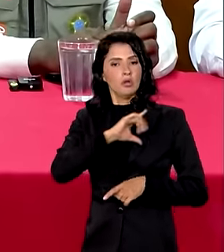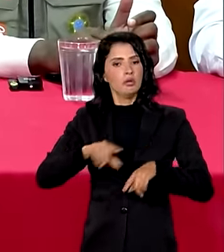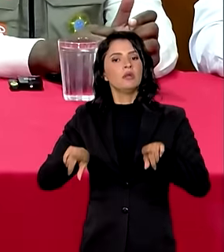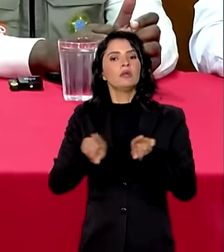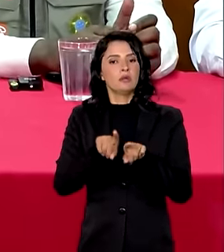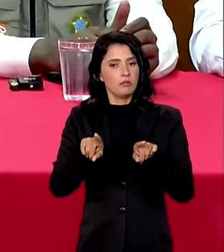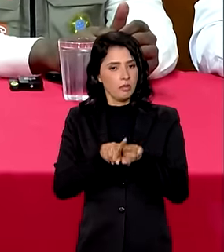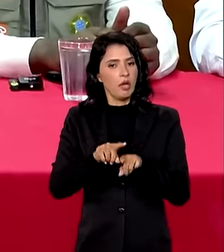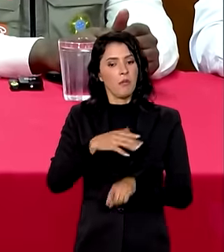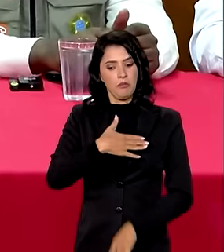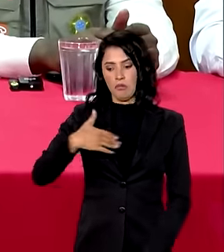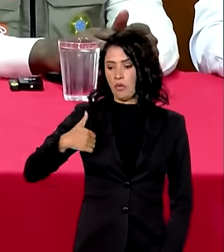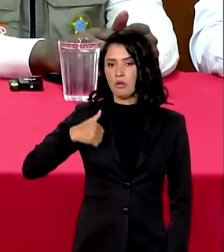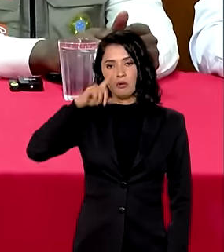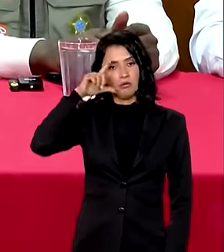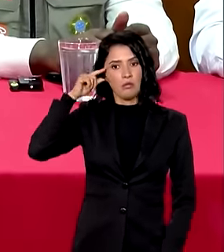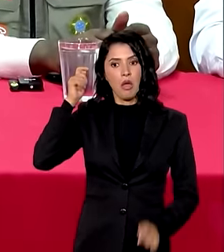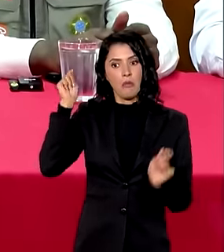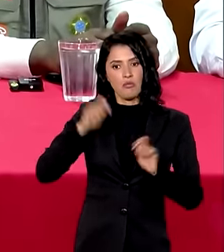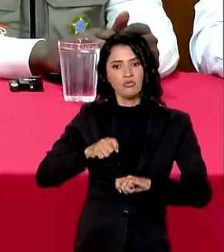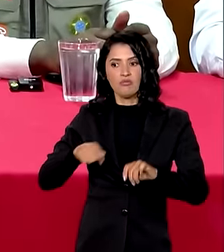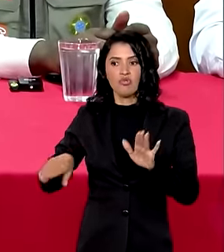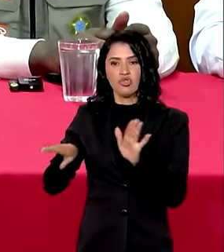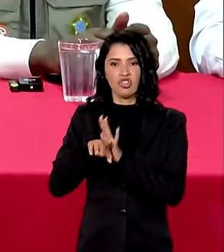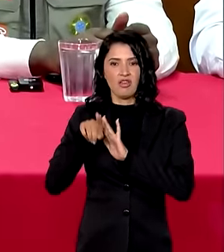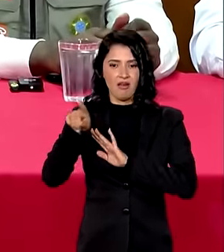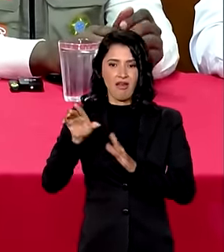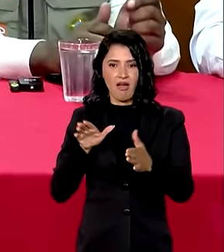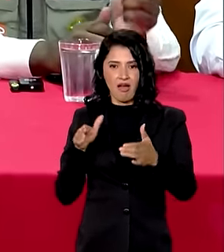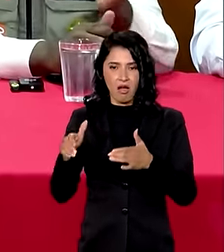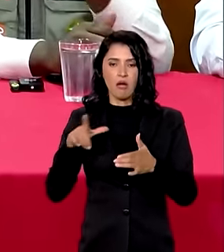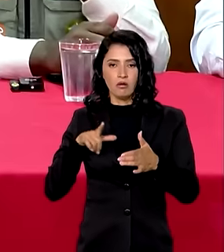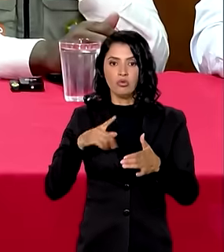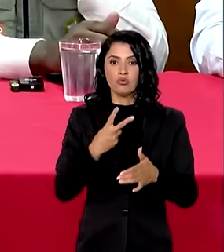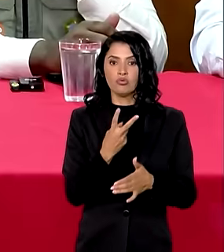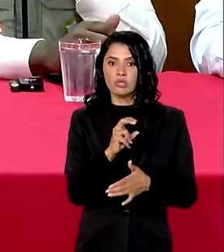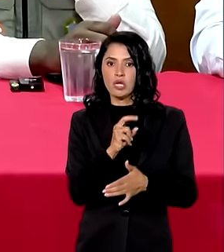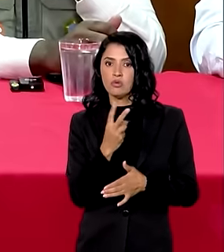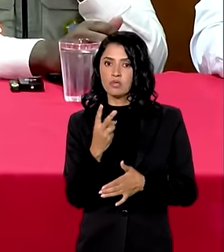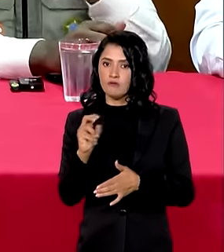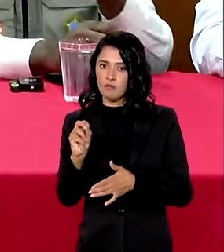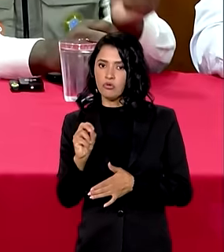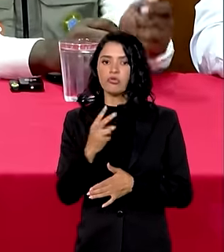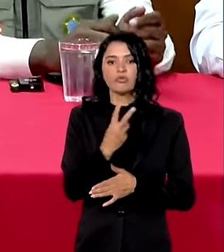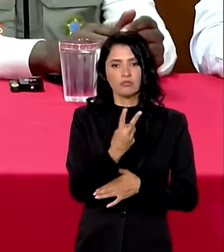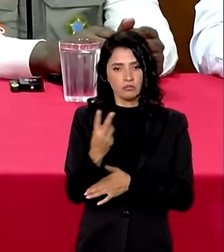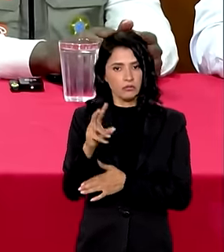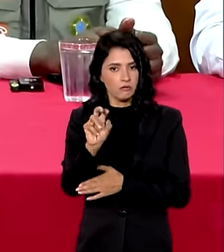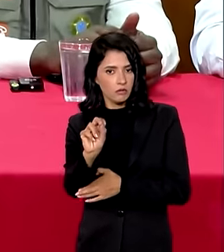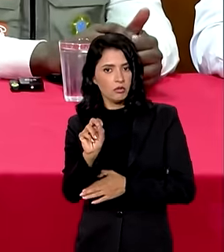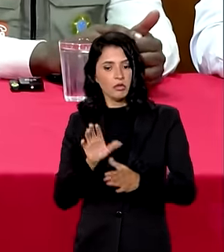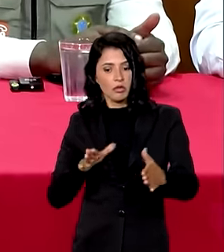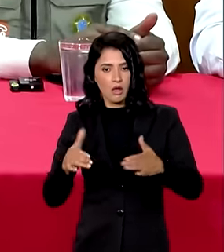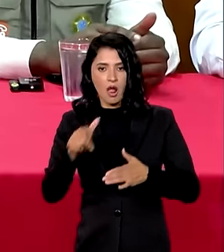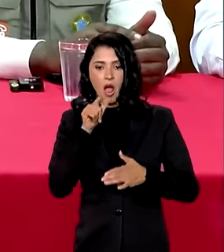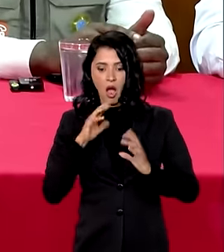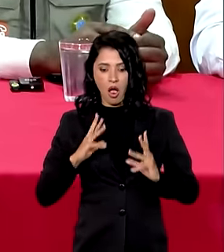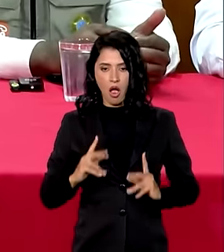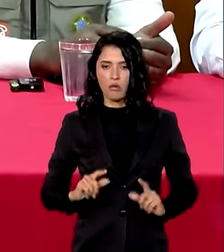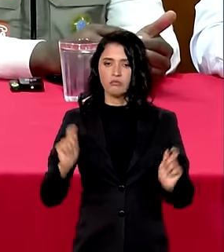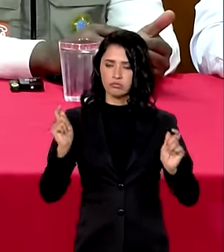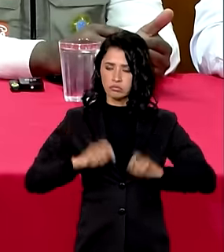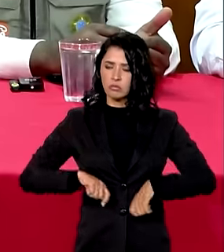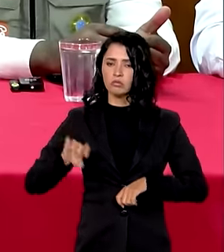possibilitou que chegassem no Estado 220 purificadores. Cada um deles suficiente para